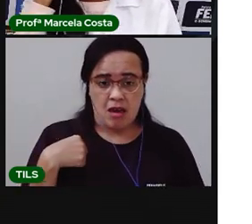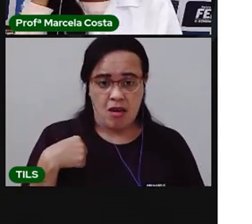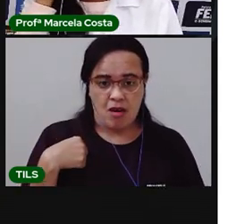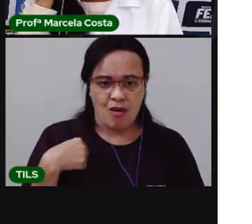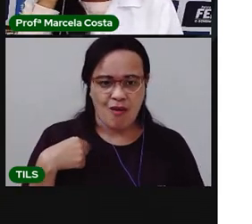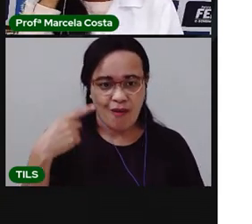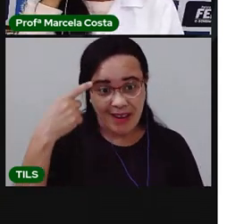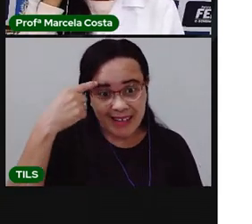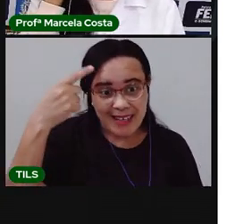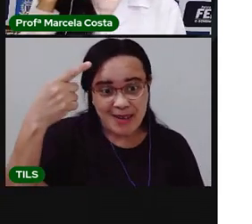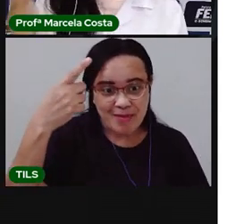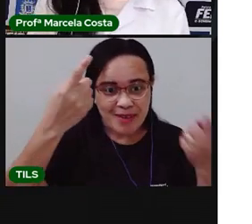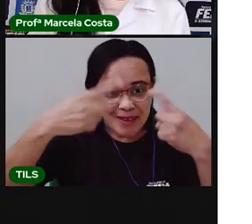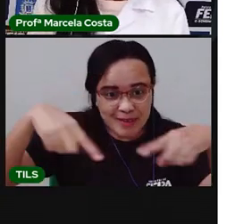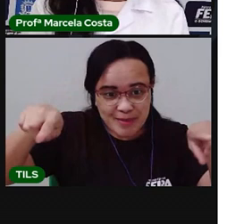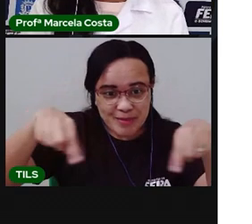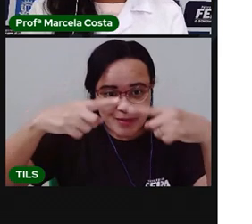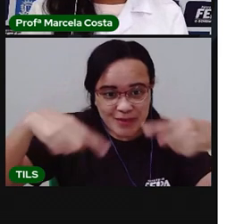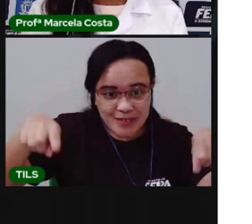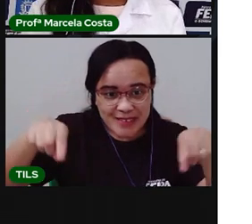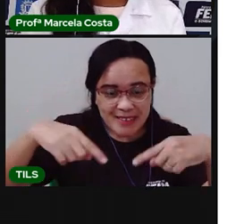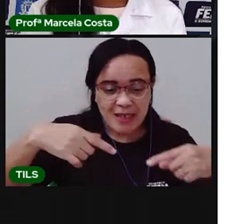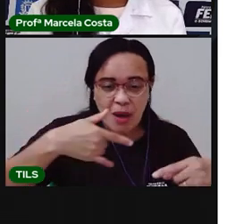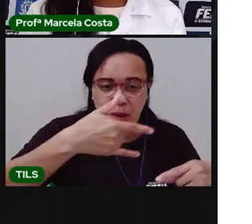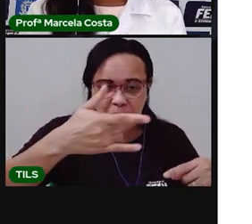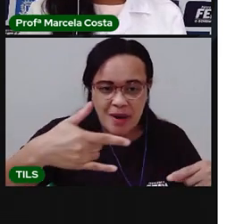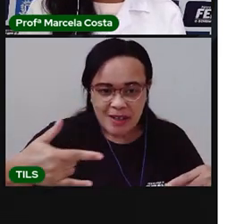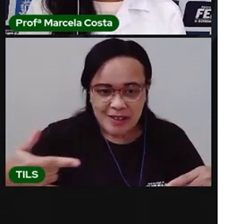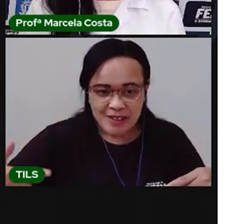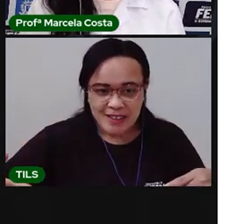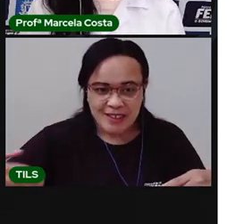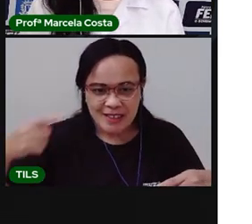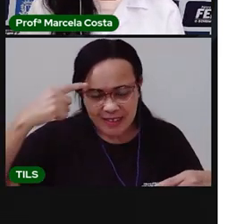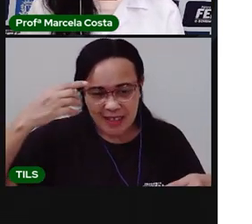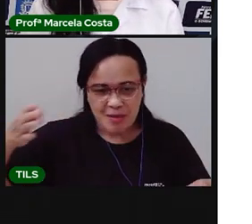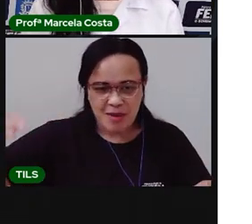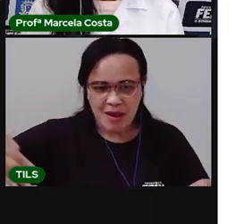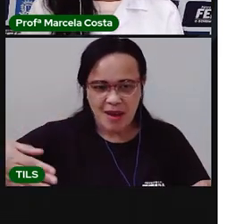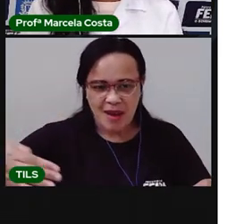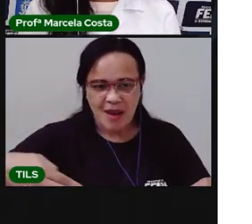Lembra da música? Se eu fosse o quê que eu poderia ajudar a Maria?